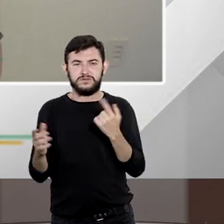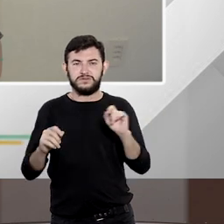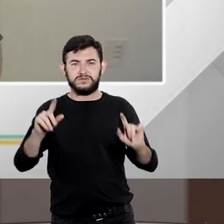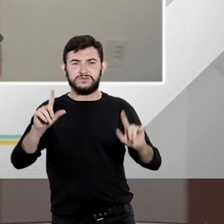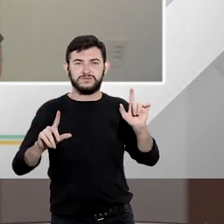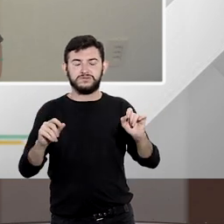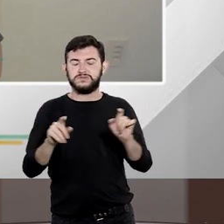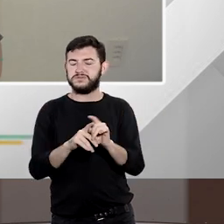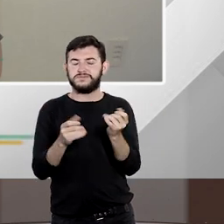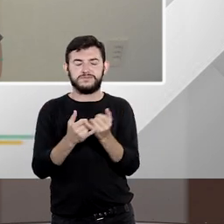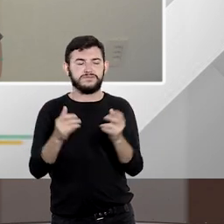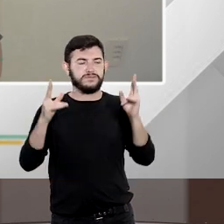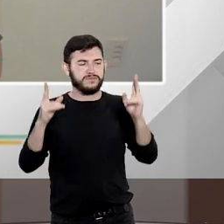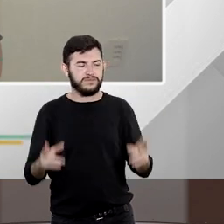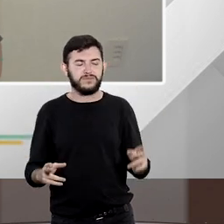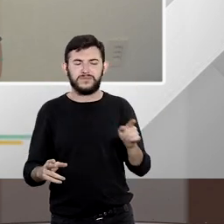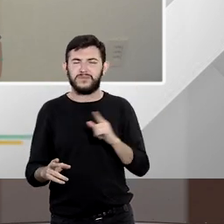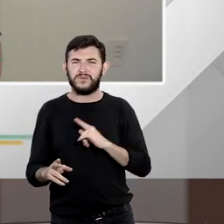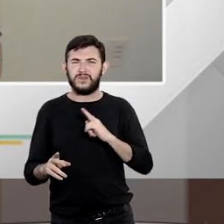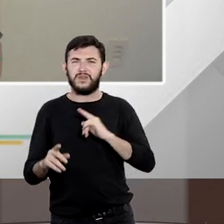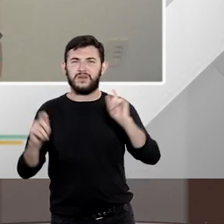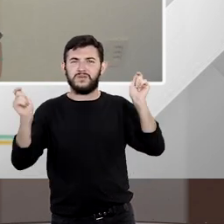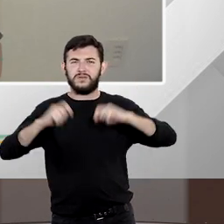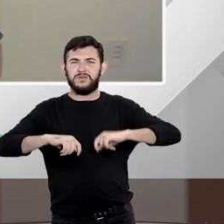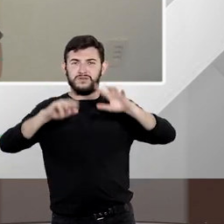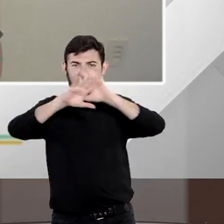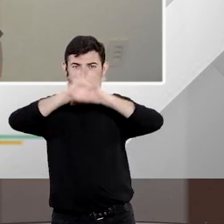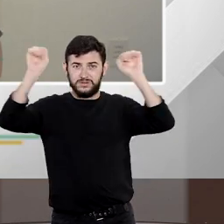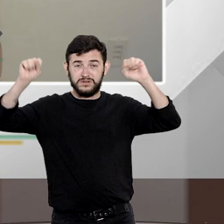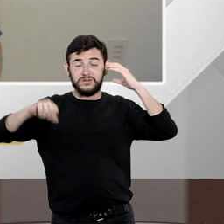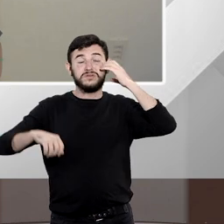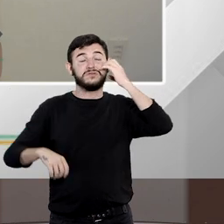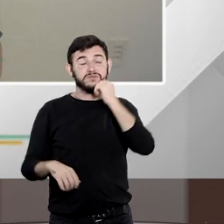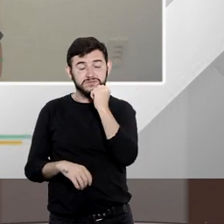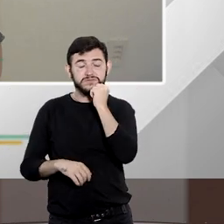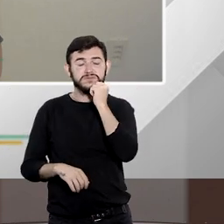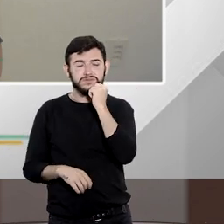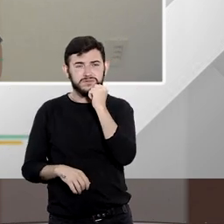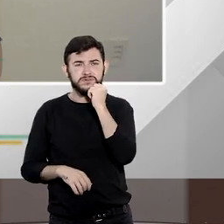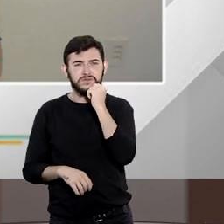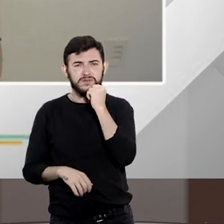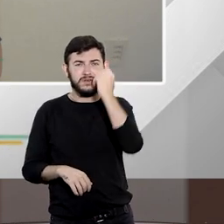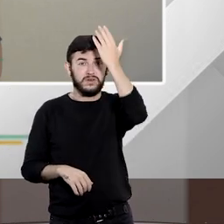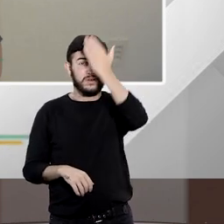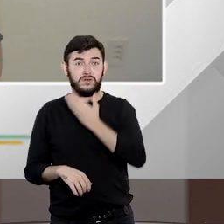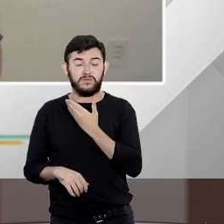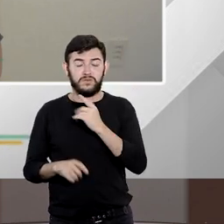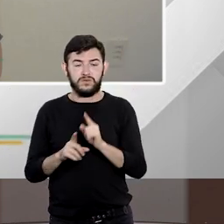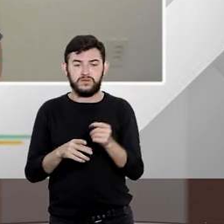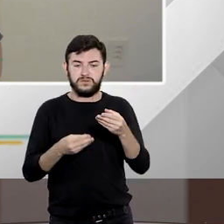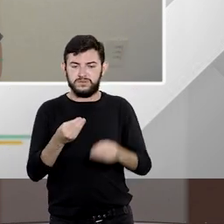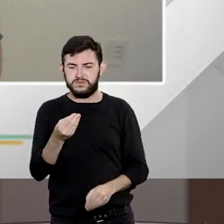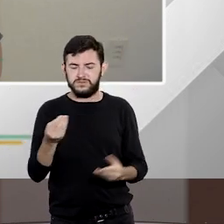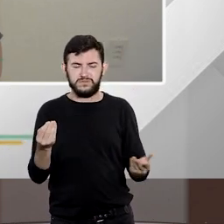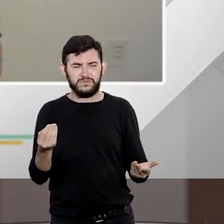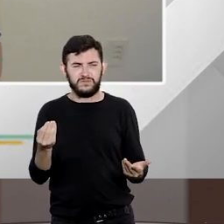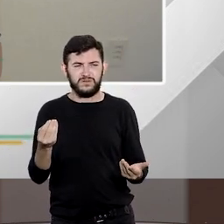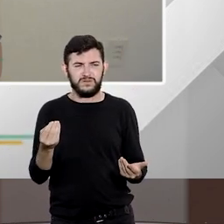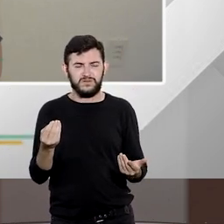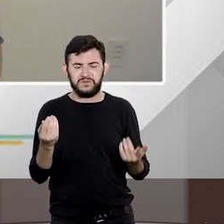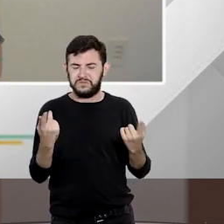ACP então existe essa tendência dos tribunais de aceitar que a comprovação do dano não seja